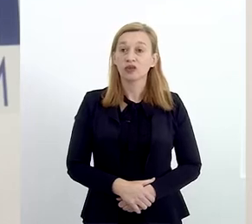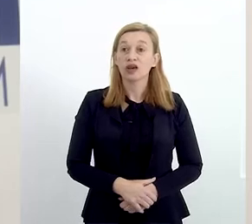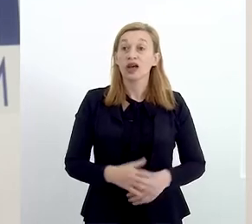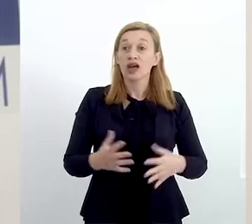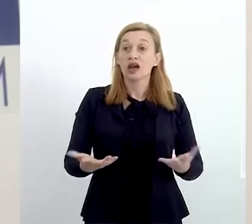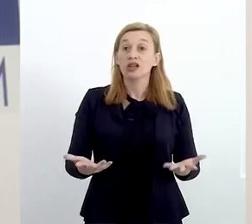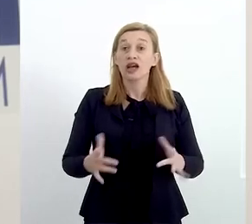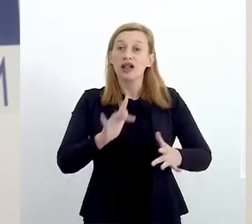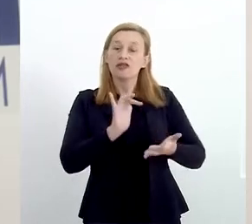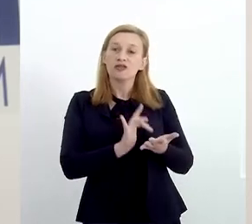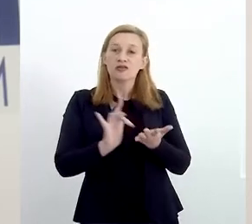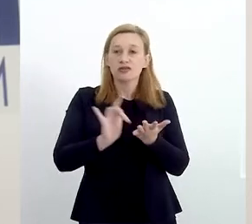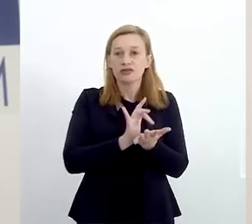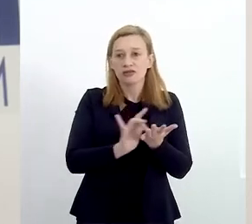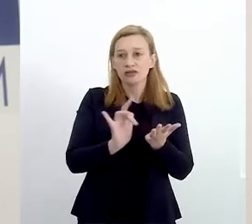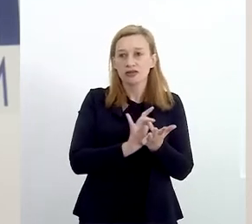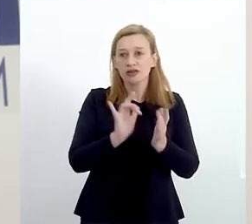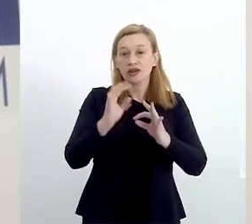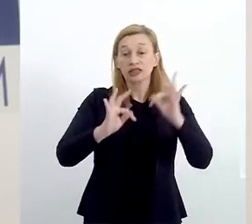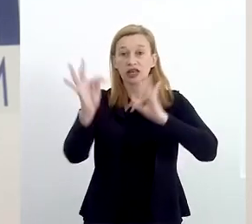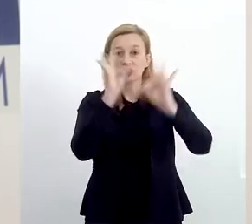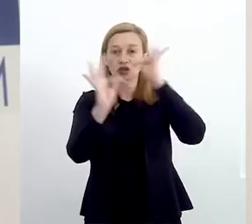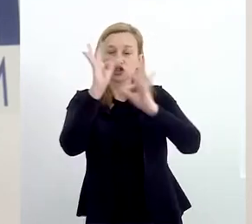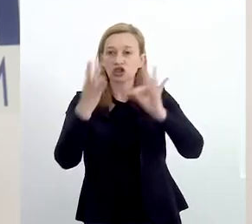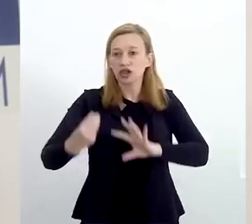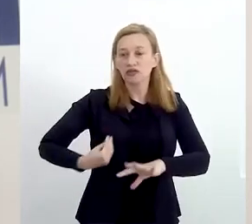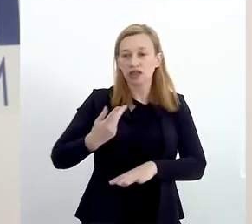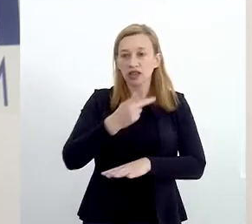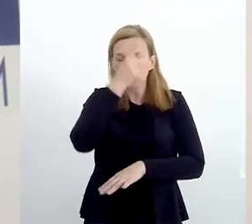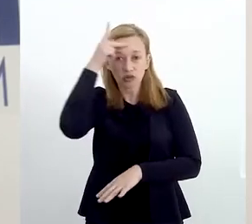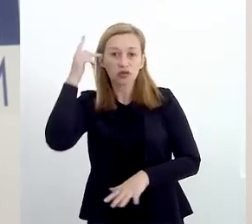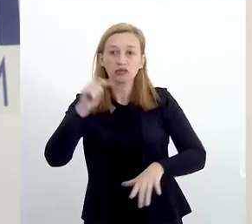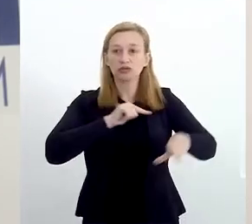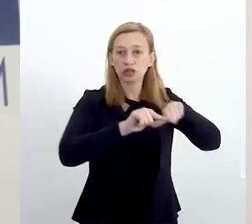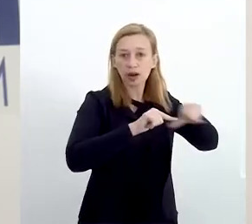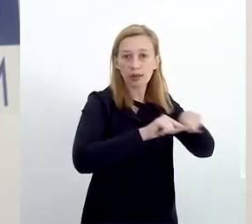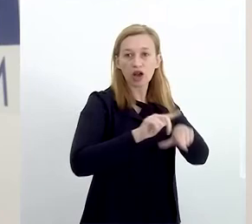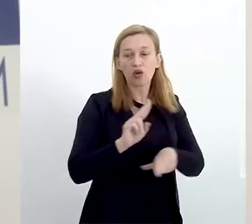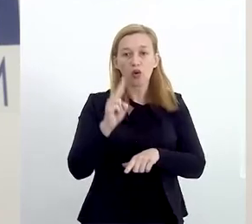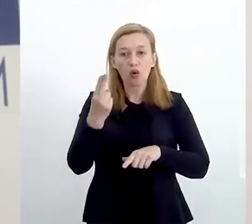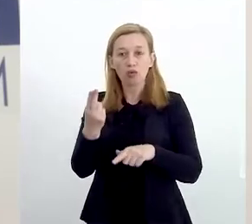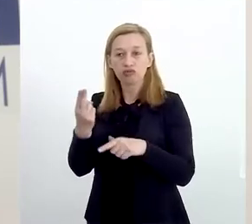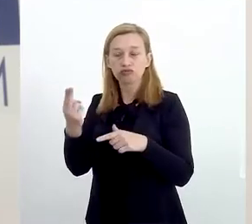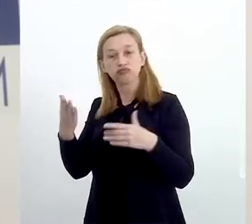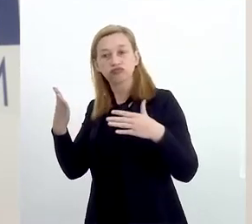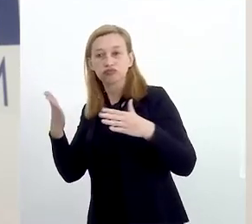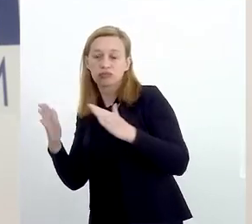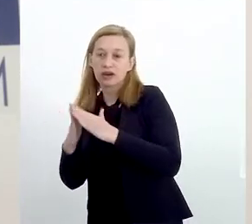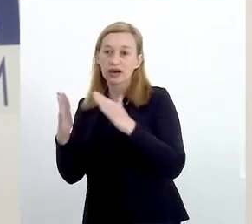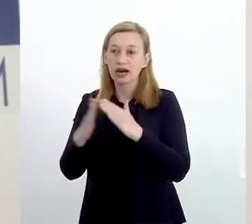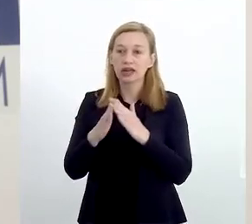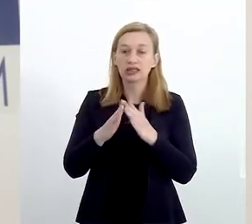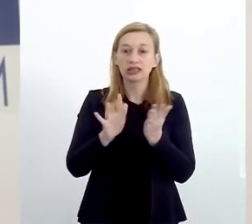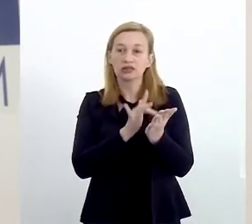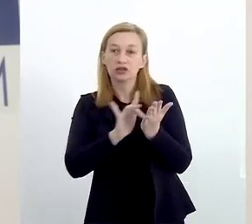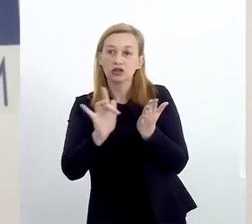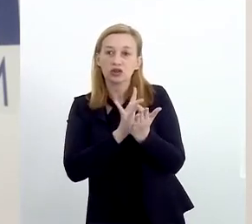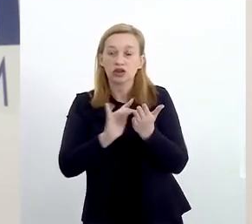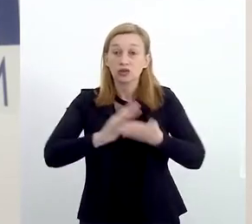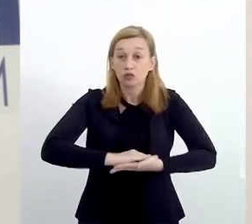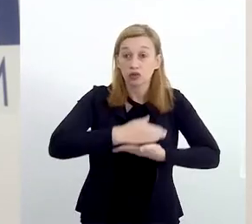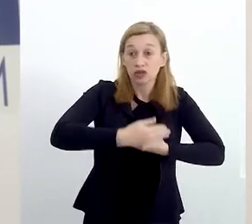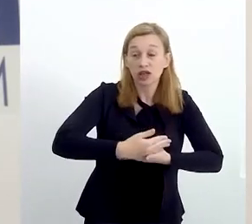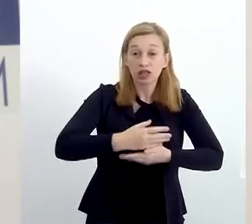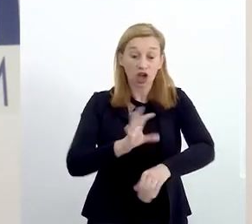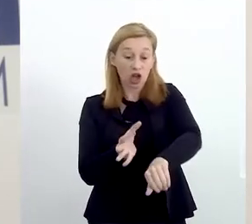É inegável a presença da tecnologia no cotidiano das pessoas, seja no trabalho ou no lazer. Smartphones, laptops,